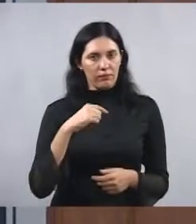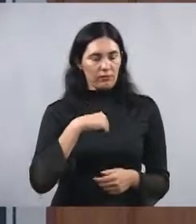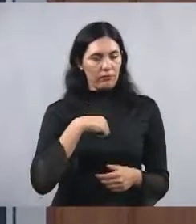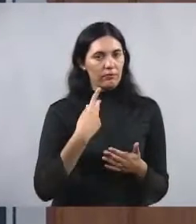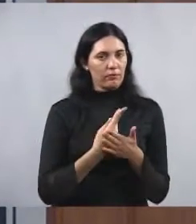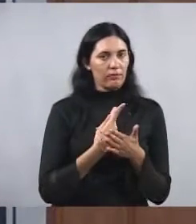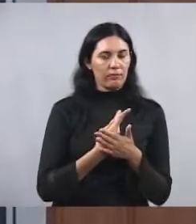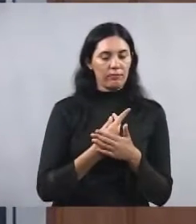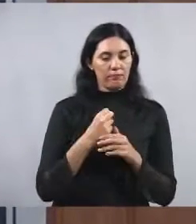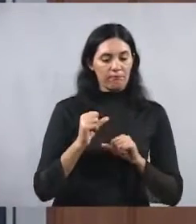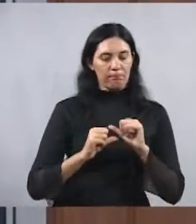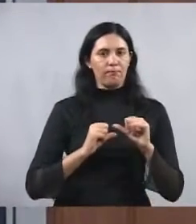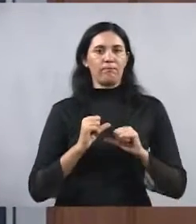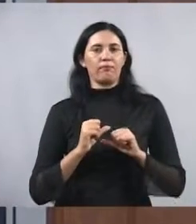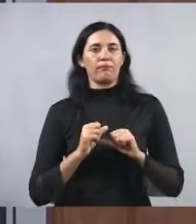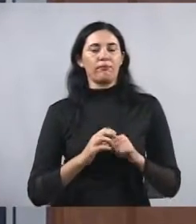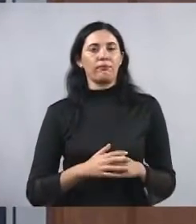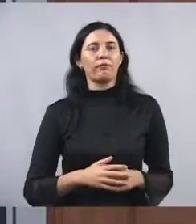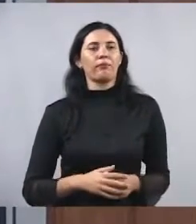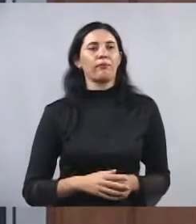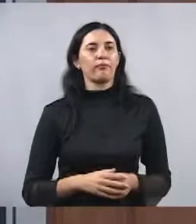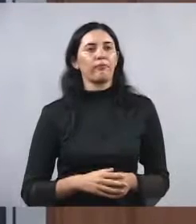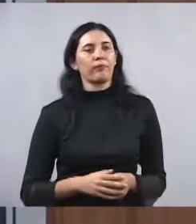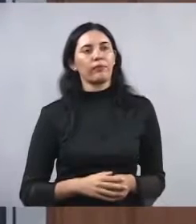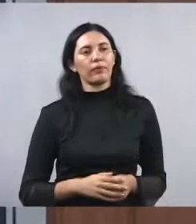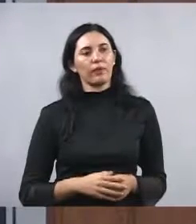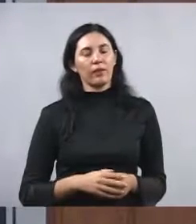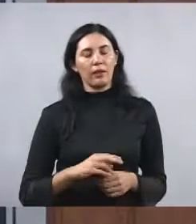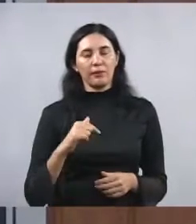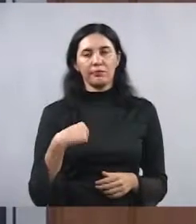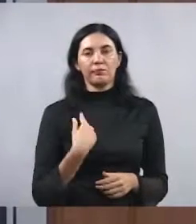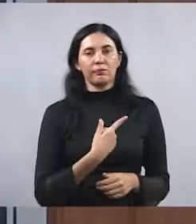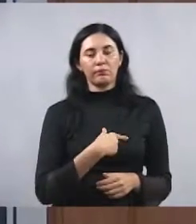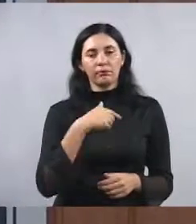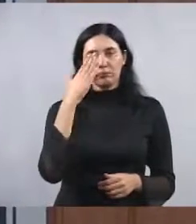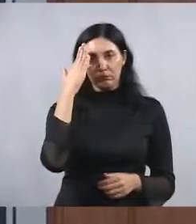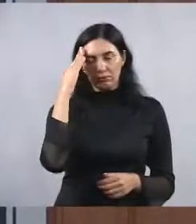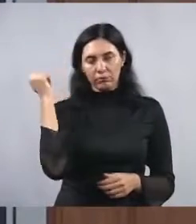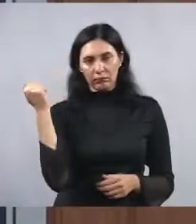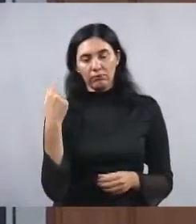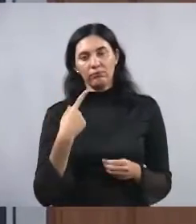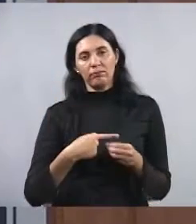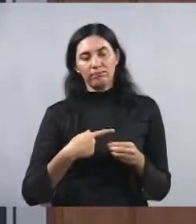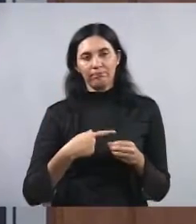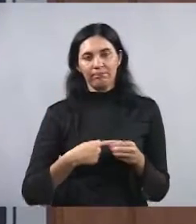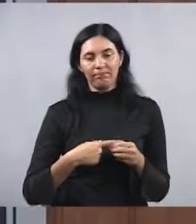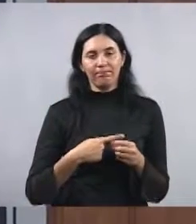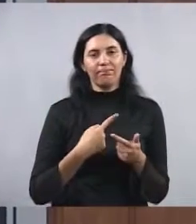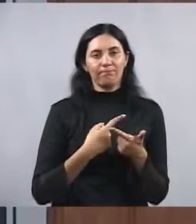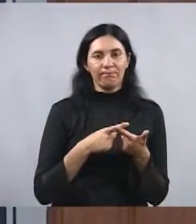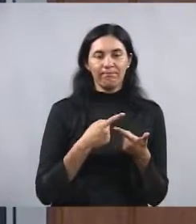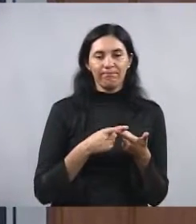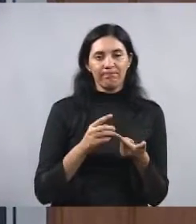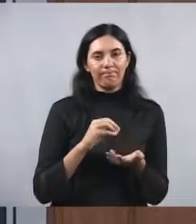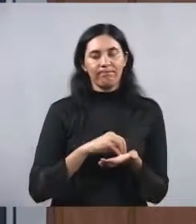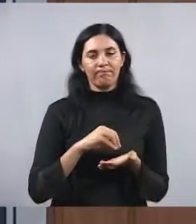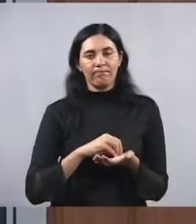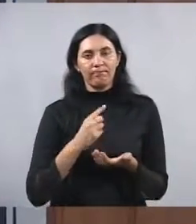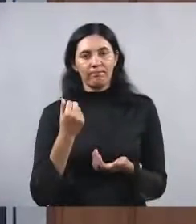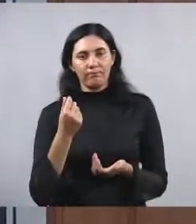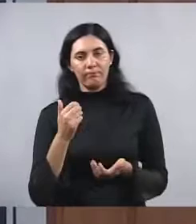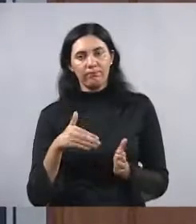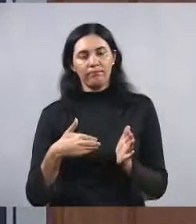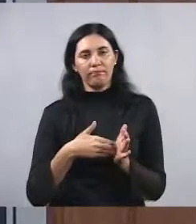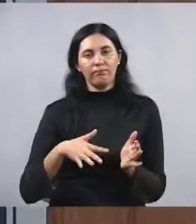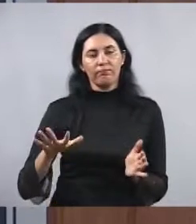Não há necessidade e nós sabemos que o município tem hoje suas dificuldades financeiras em todas as áreas.